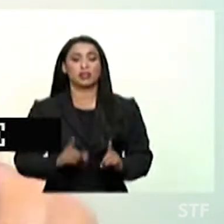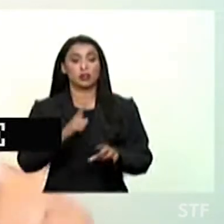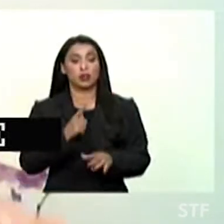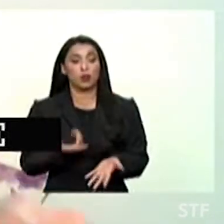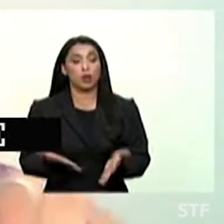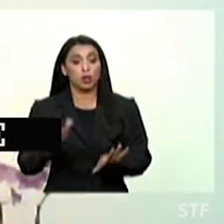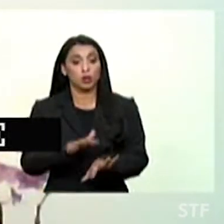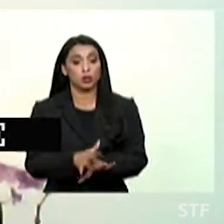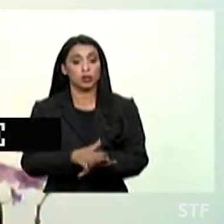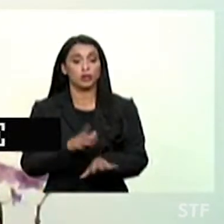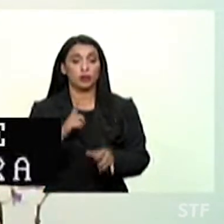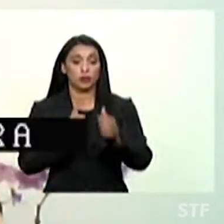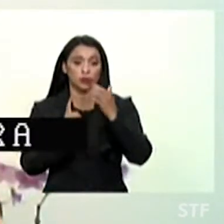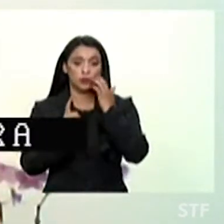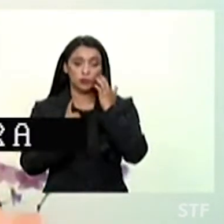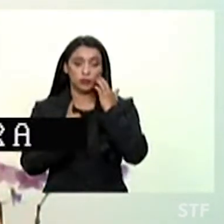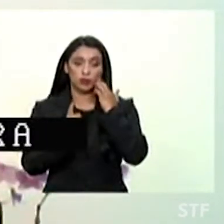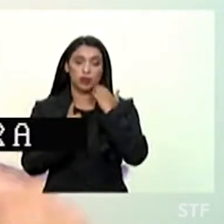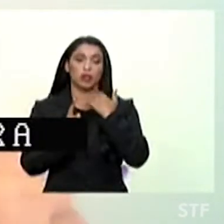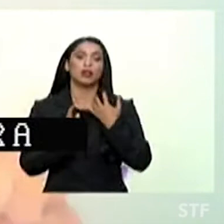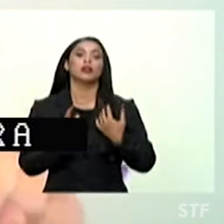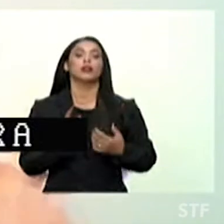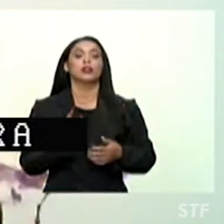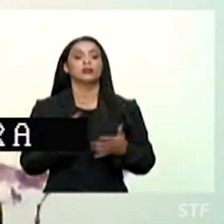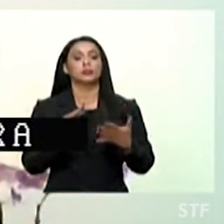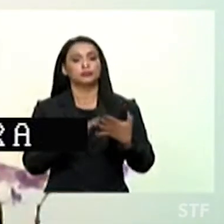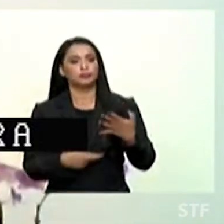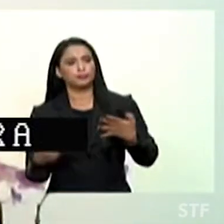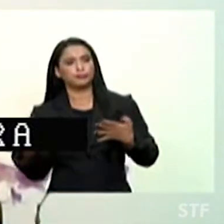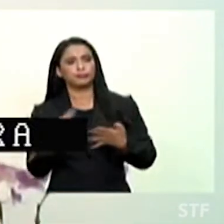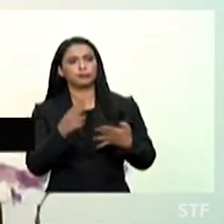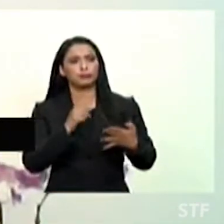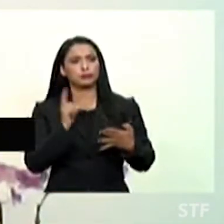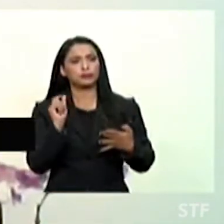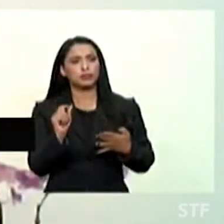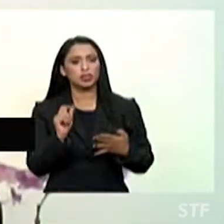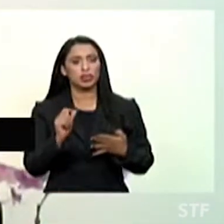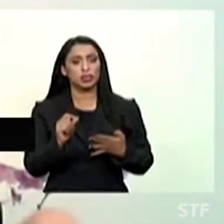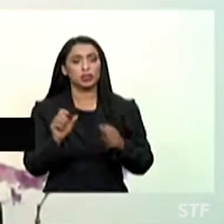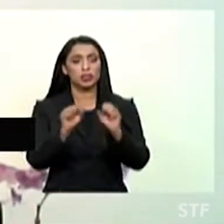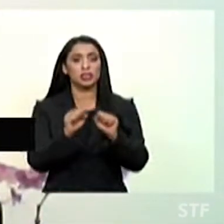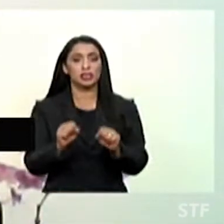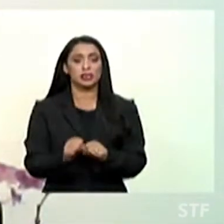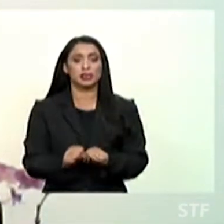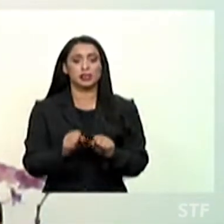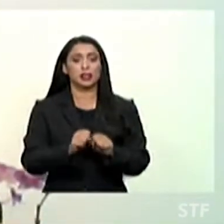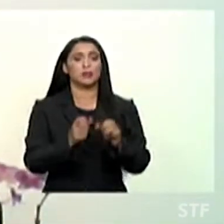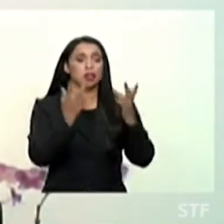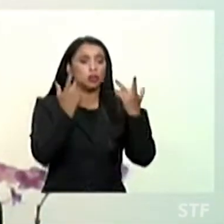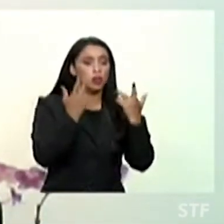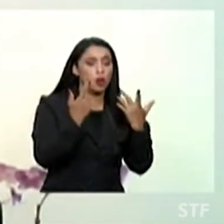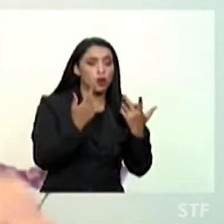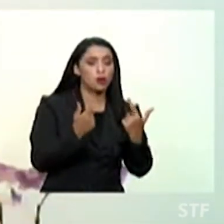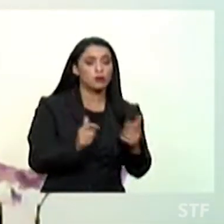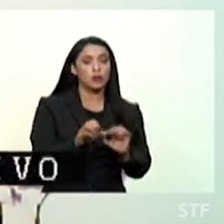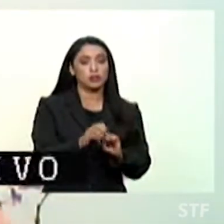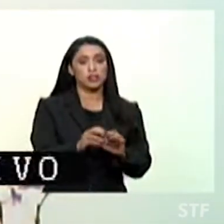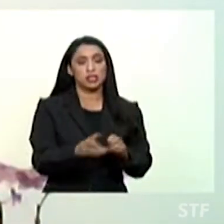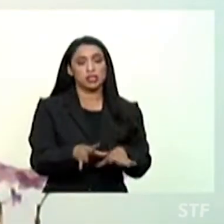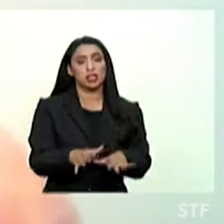ou seja, com a garantia de apoios e recursos, e dentro do sistema regular de ensino e de um sistema educacional inclusivo, sem discriminação,